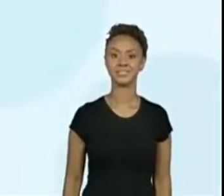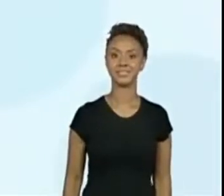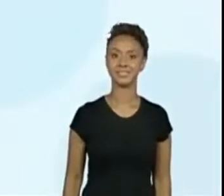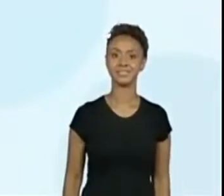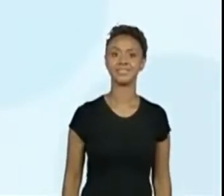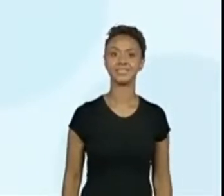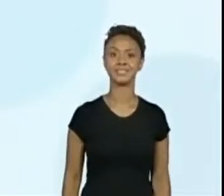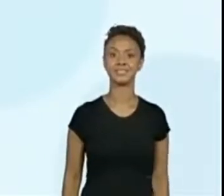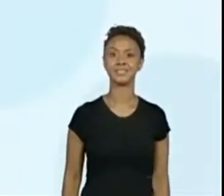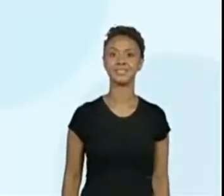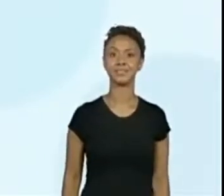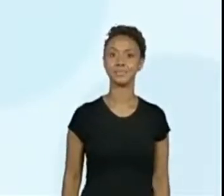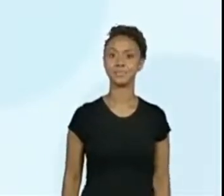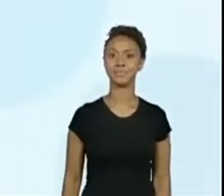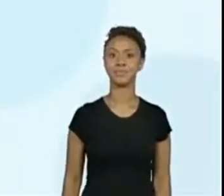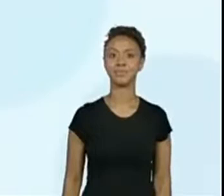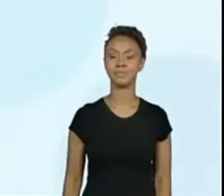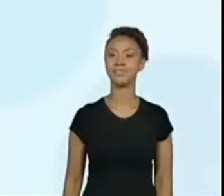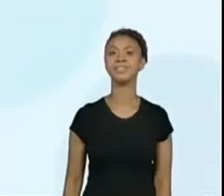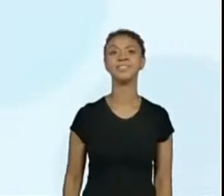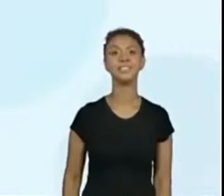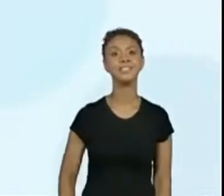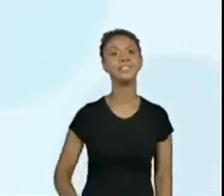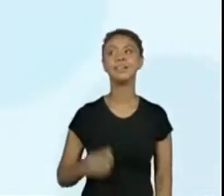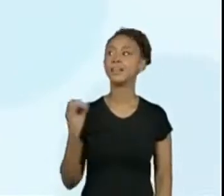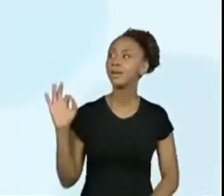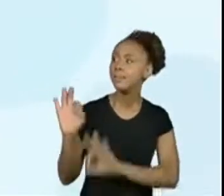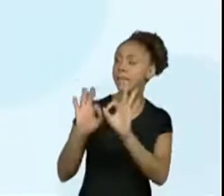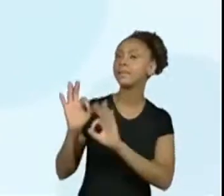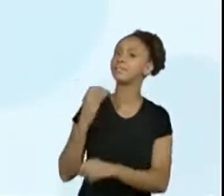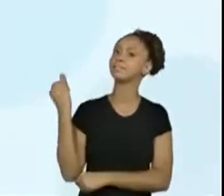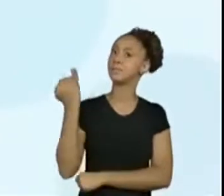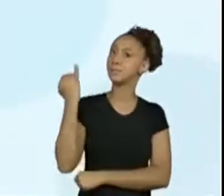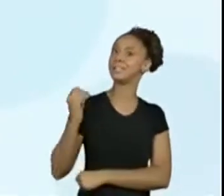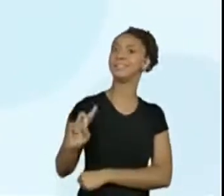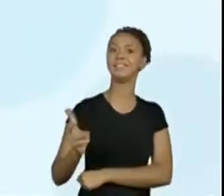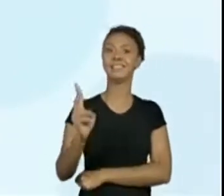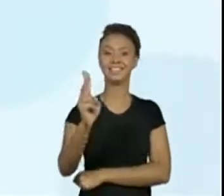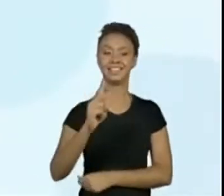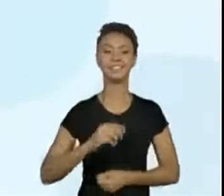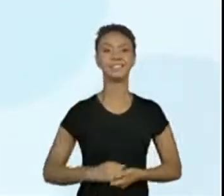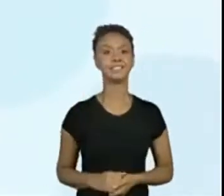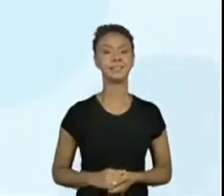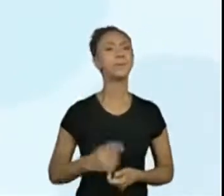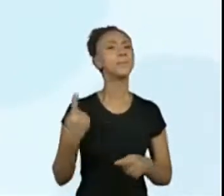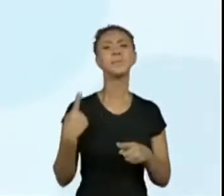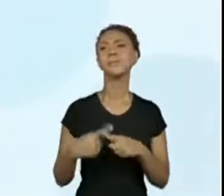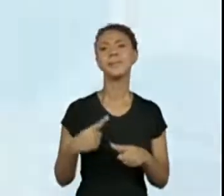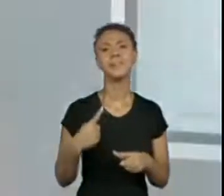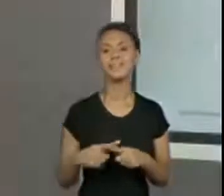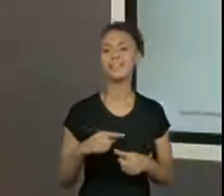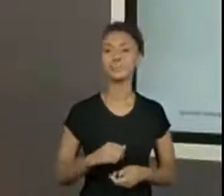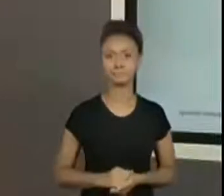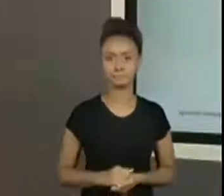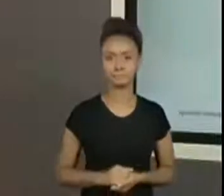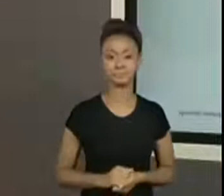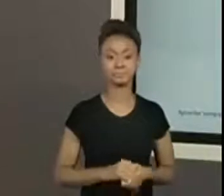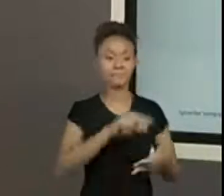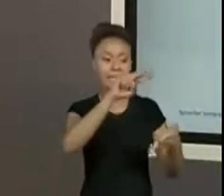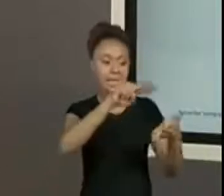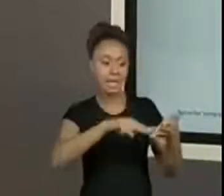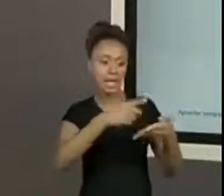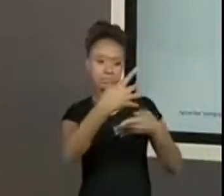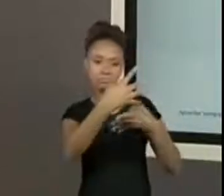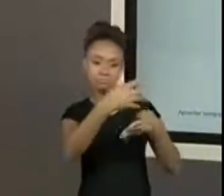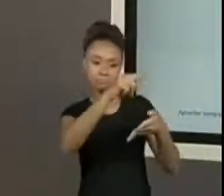Lembrando que é sempre muito importante esse planejamento, professora Ana a gente vai pensar nessa leitura? Por que a gente fala da leitura? O processo